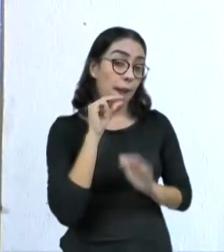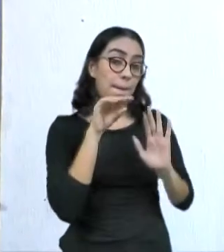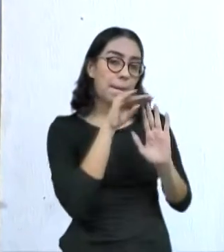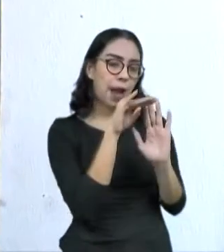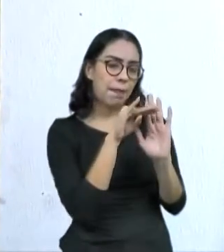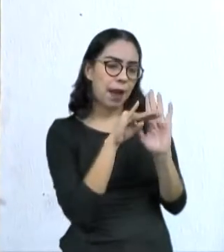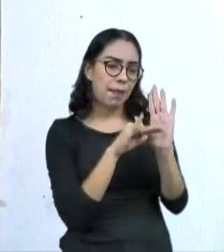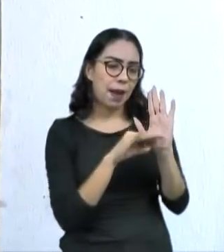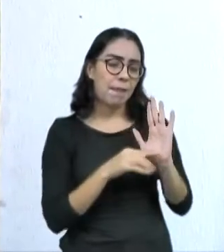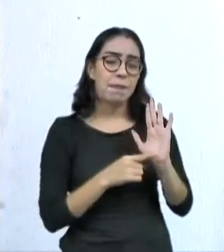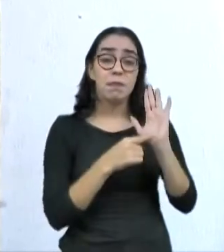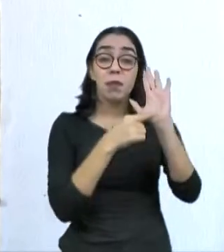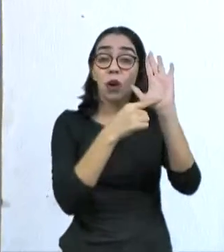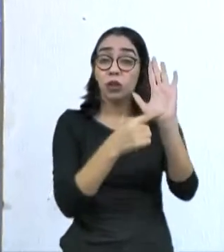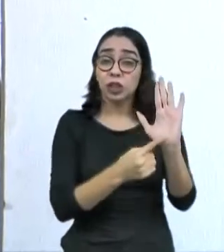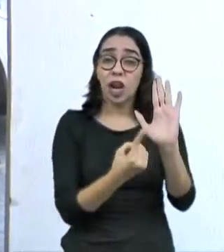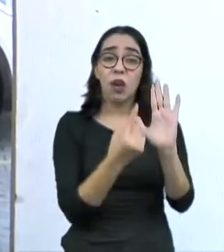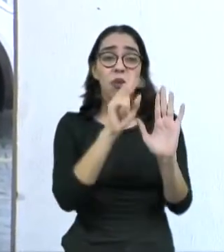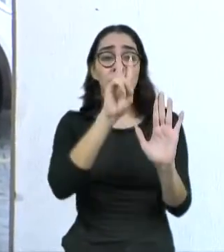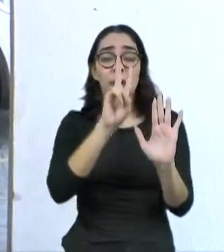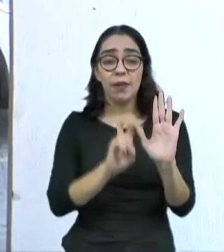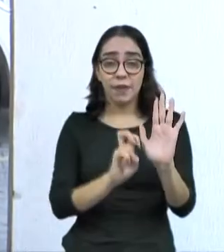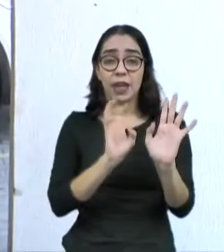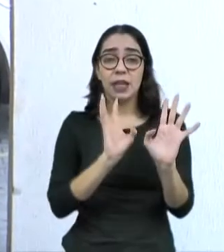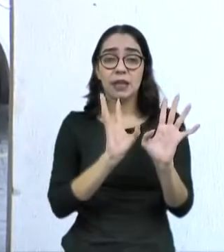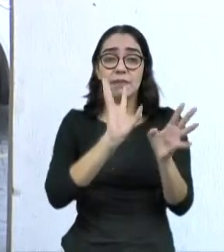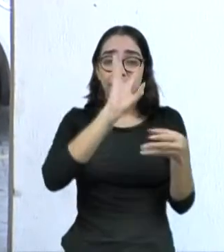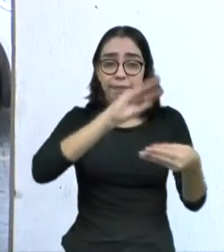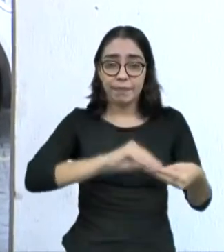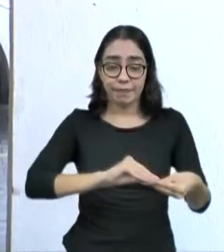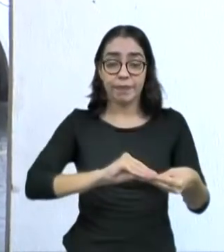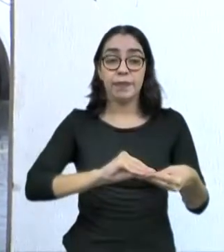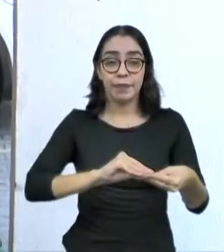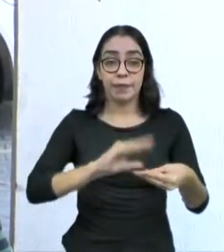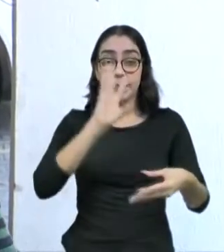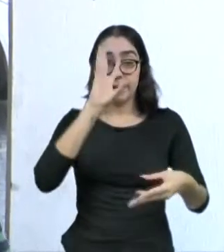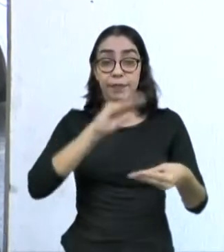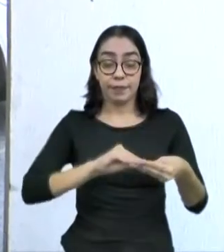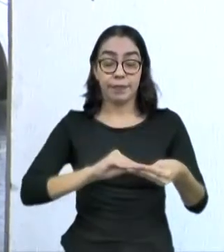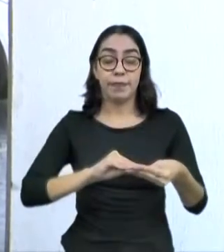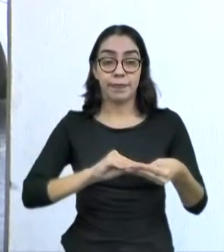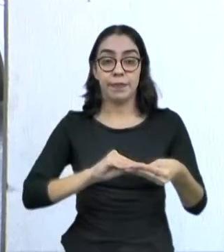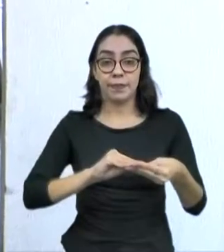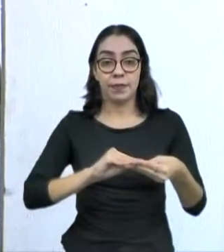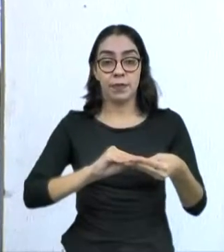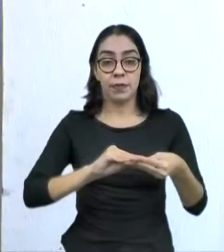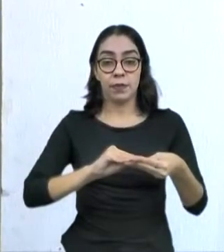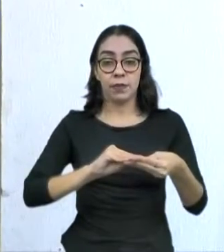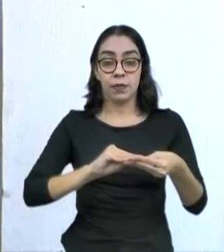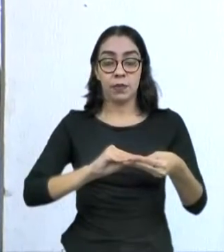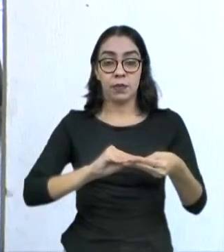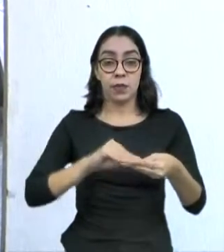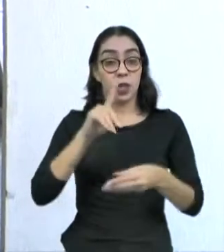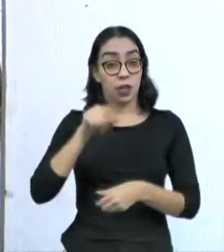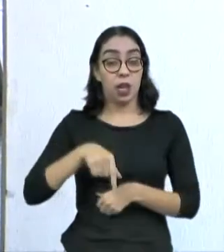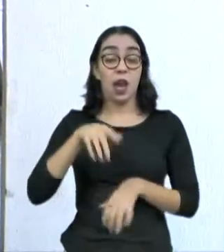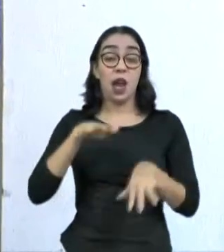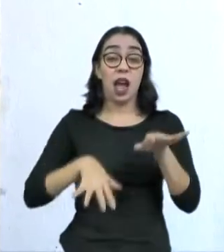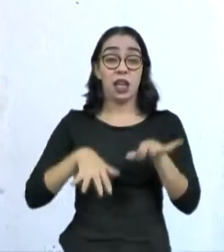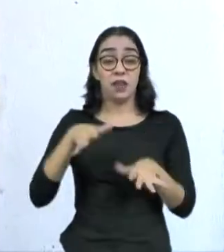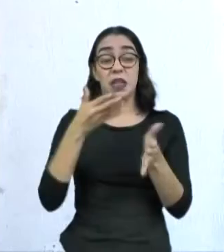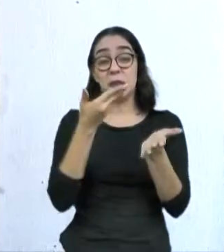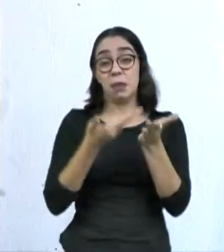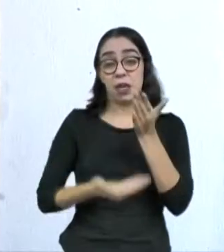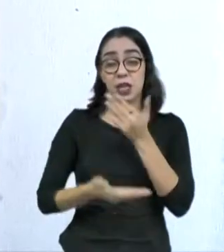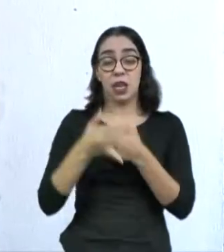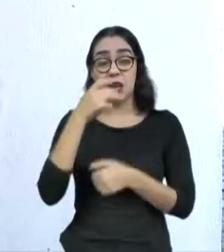e realmente desobriga a pessoa a portar esses documentos, o que corre o risco de extravio também, às